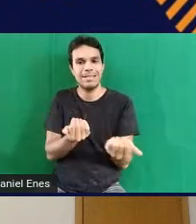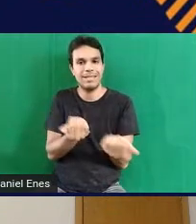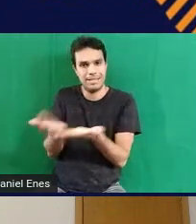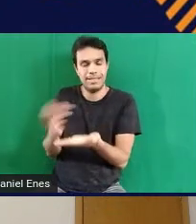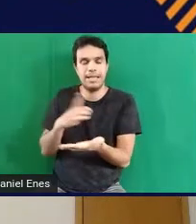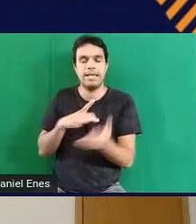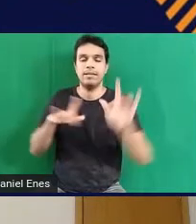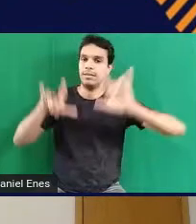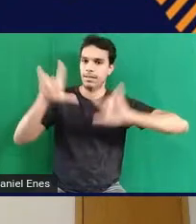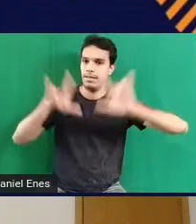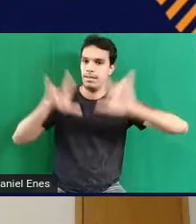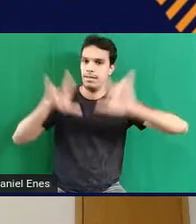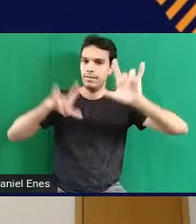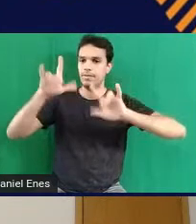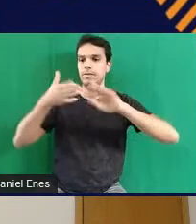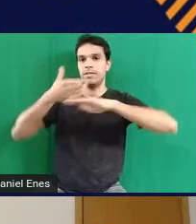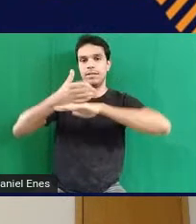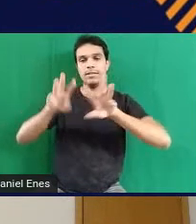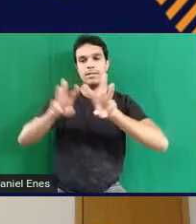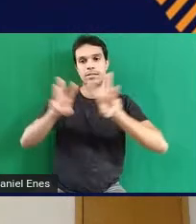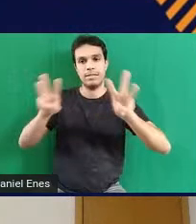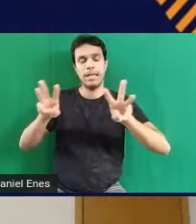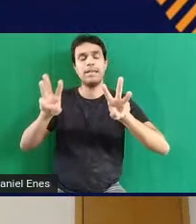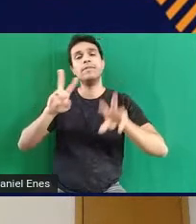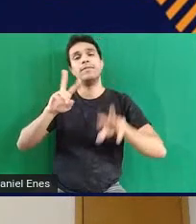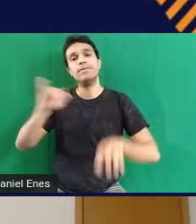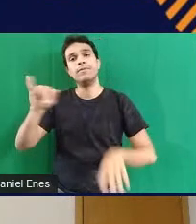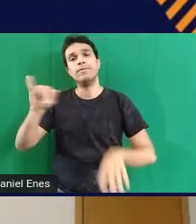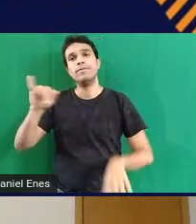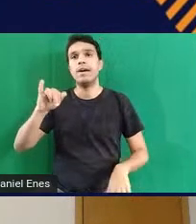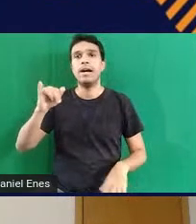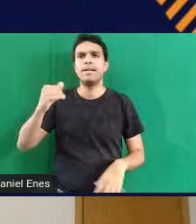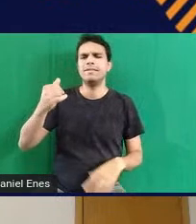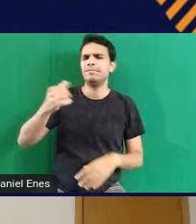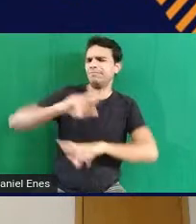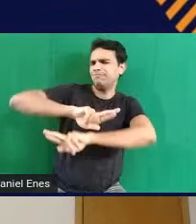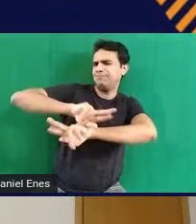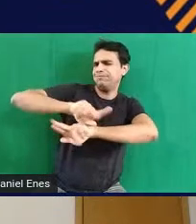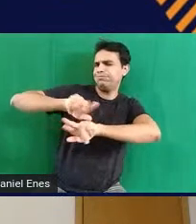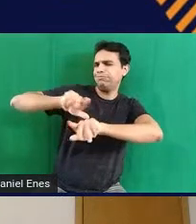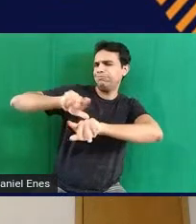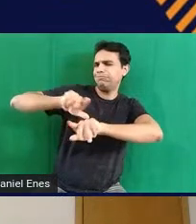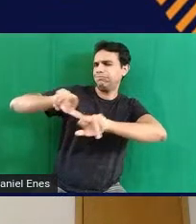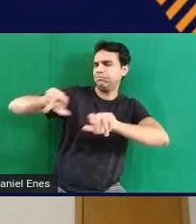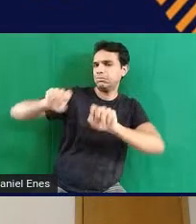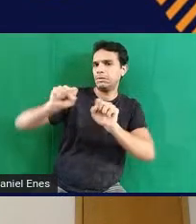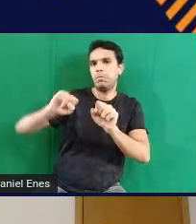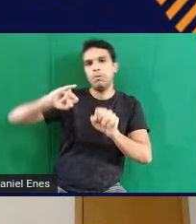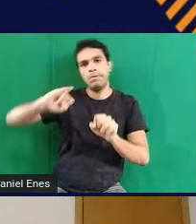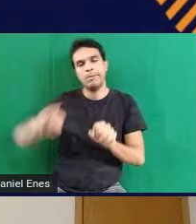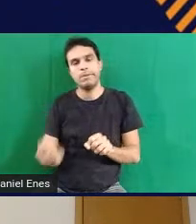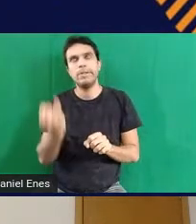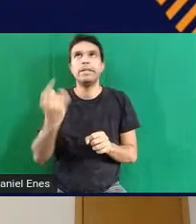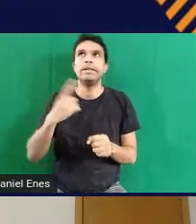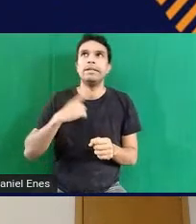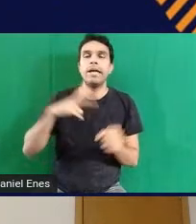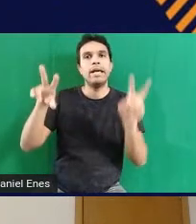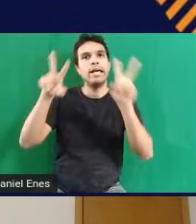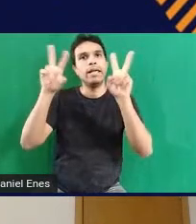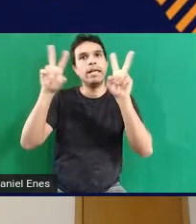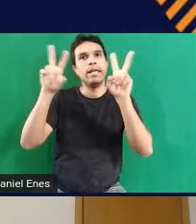vocês podem entrar no site vocês vão ver inúmeras coisas que vocês podem aproveitar tem assuntos